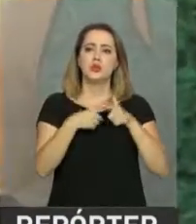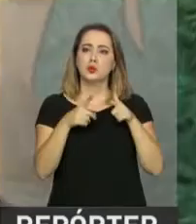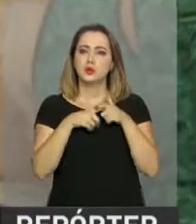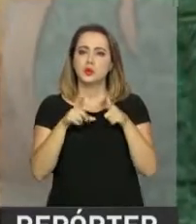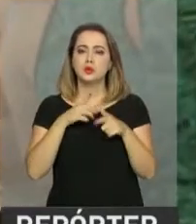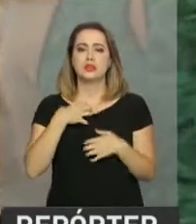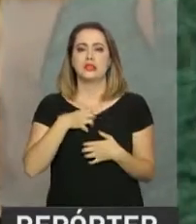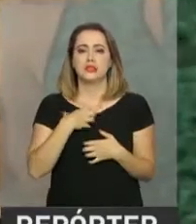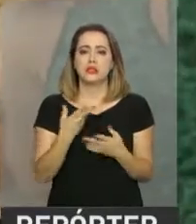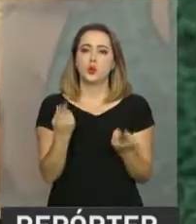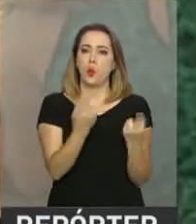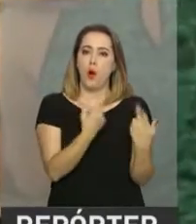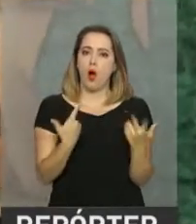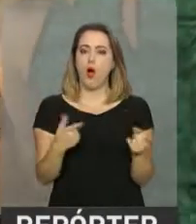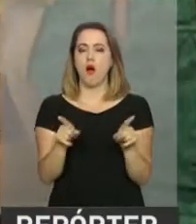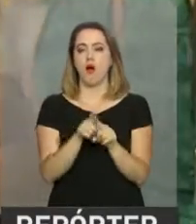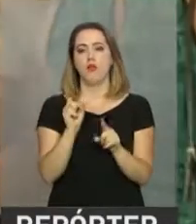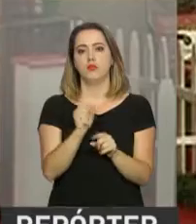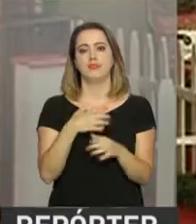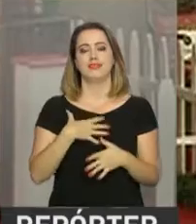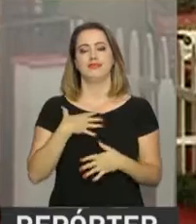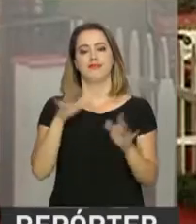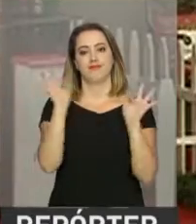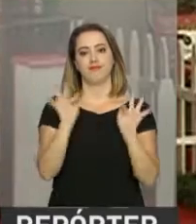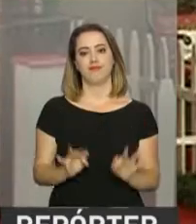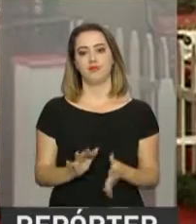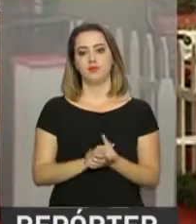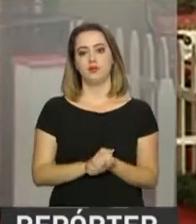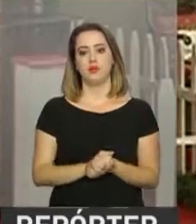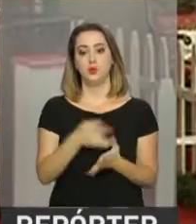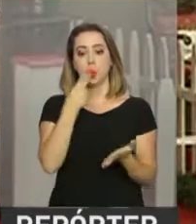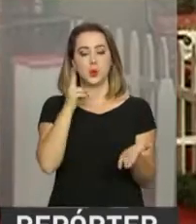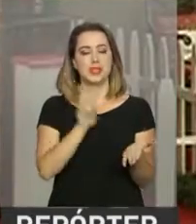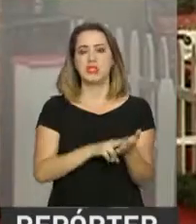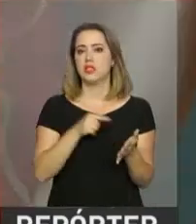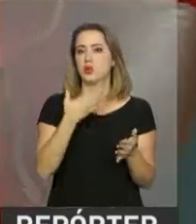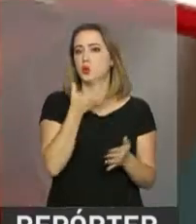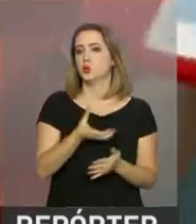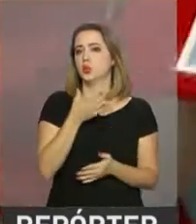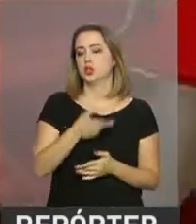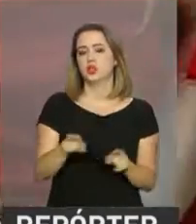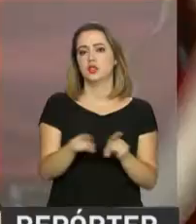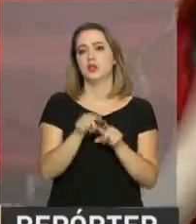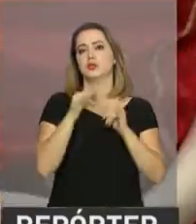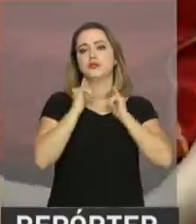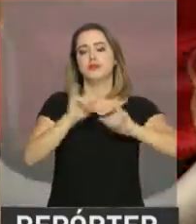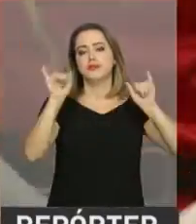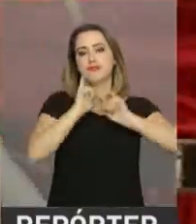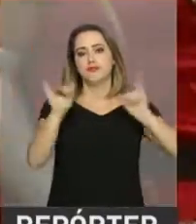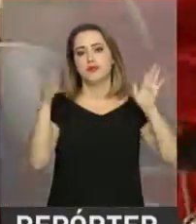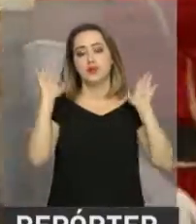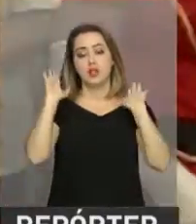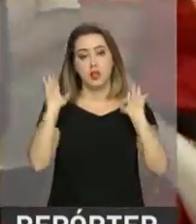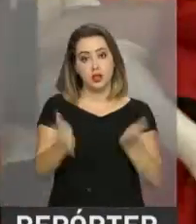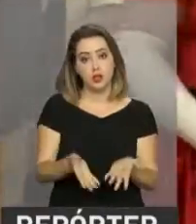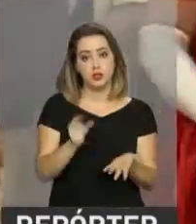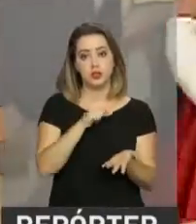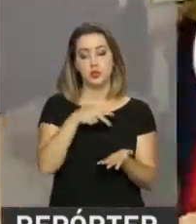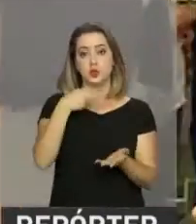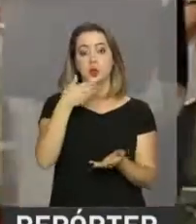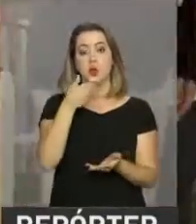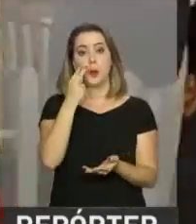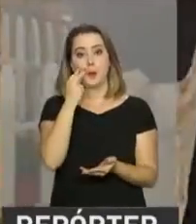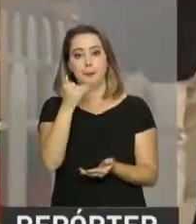tenha passado na vida. Então, é bem gratificante. Os selos de Natal dos Correios também foram lançados oficialmente pelo